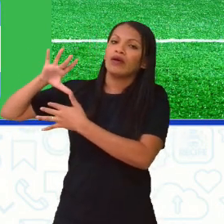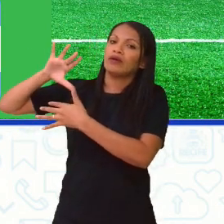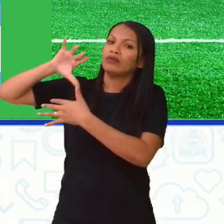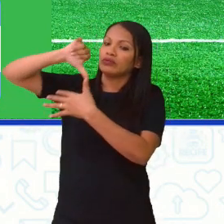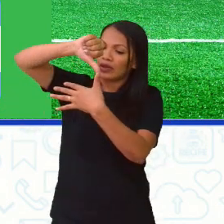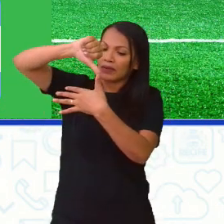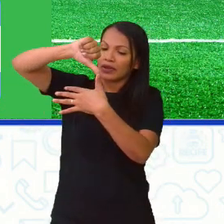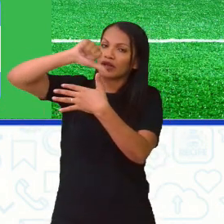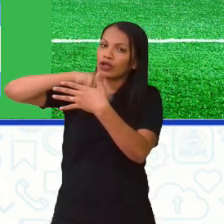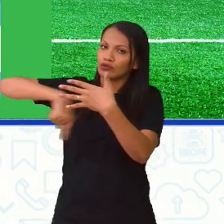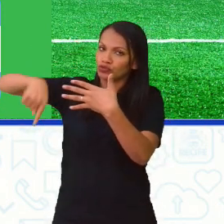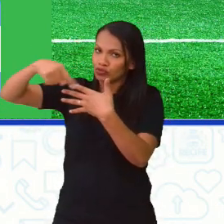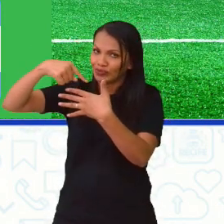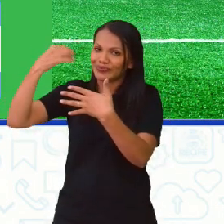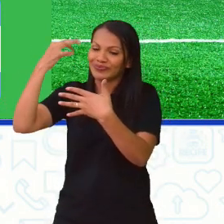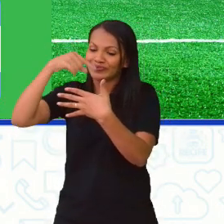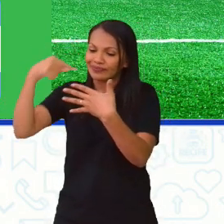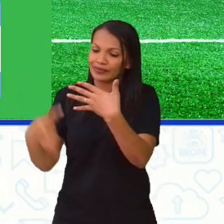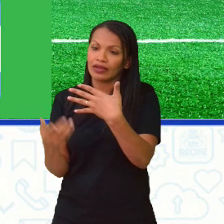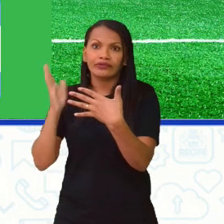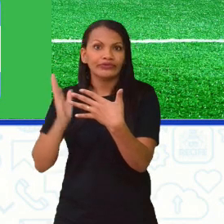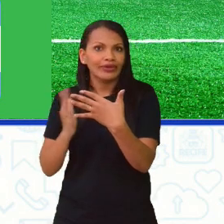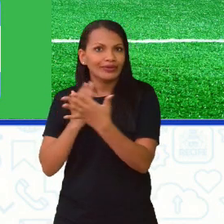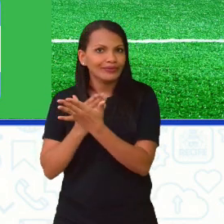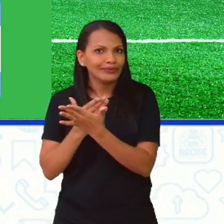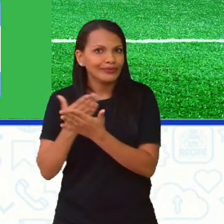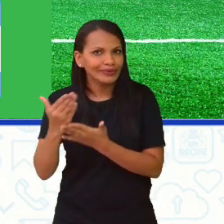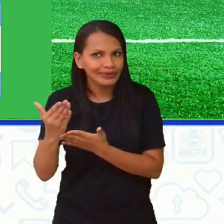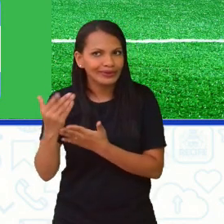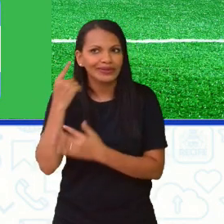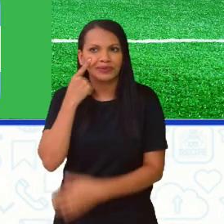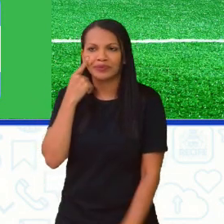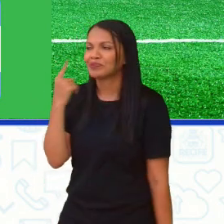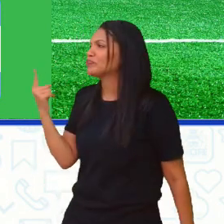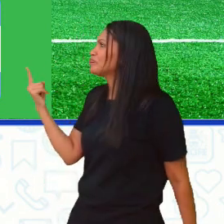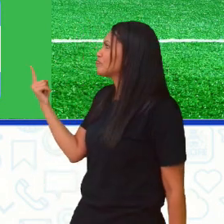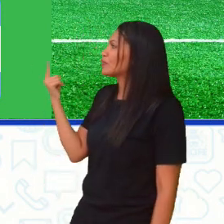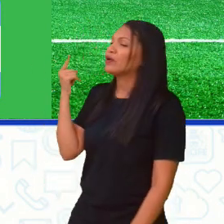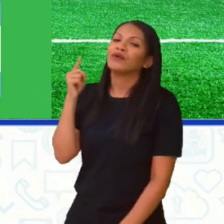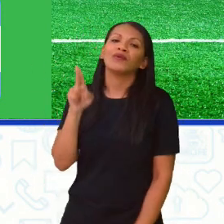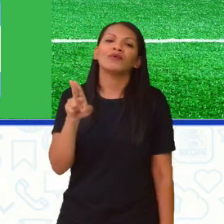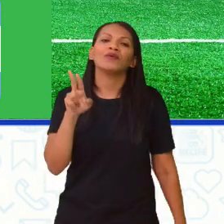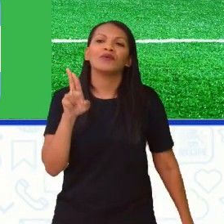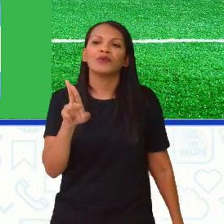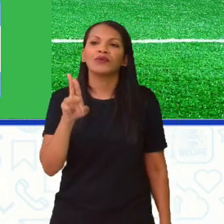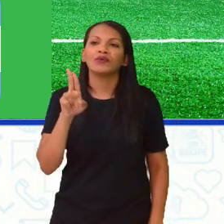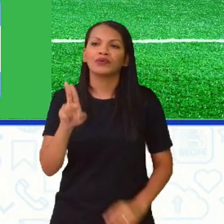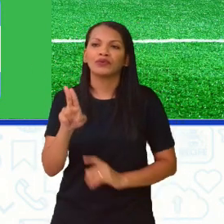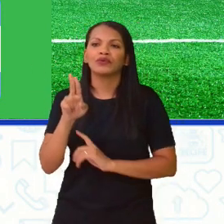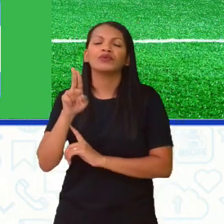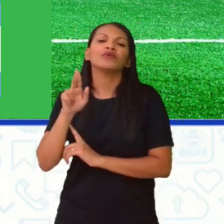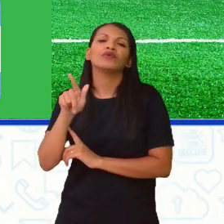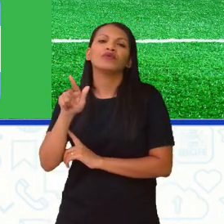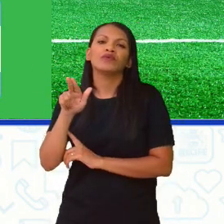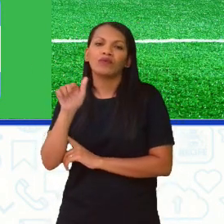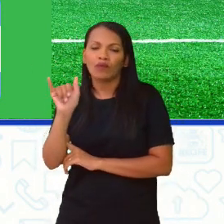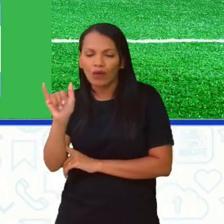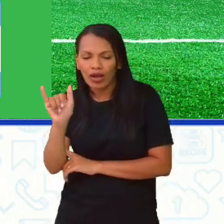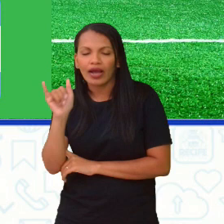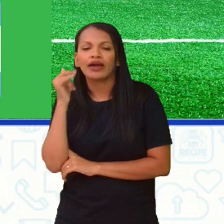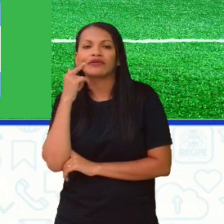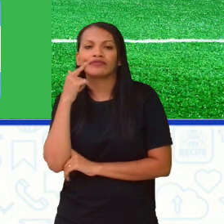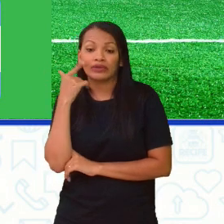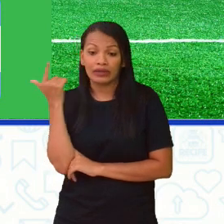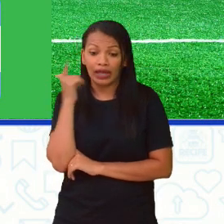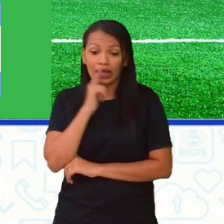particularmente, né? E aí começou já desde o início, com o Uruguai vencendo a Argentina por 4x2. Na final, em 1930,